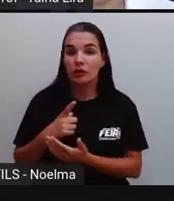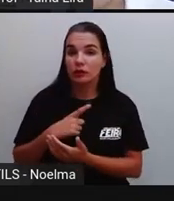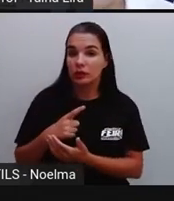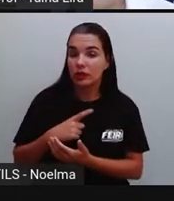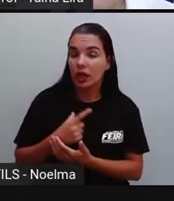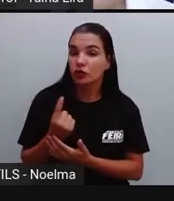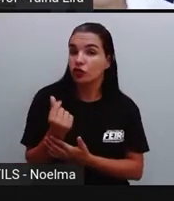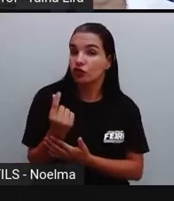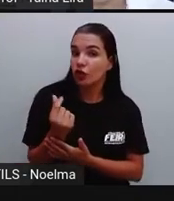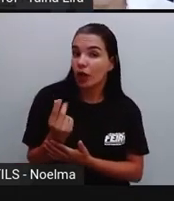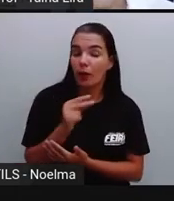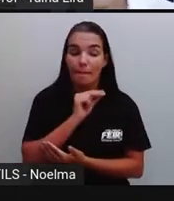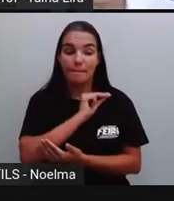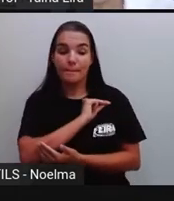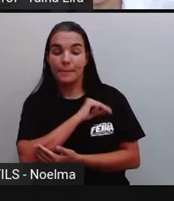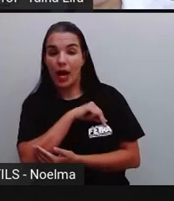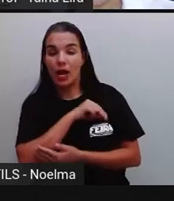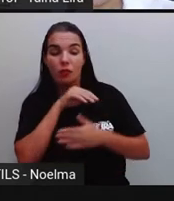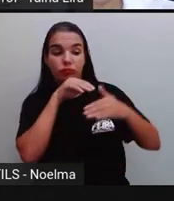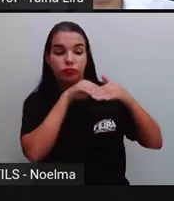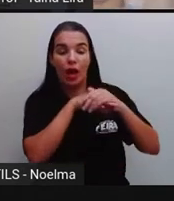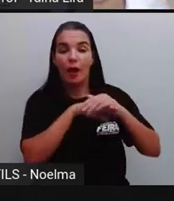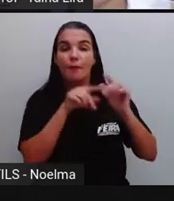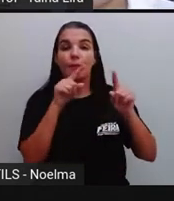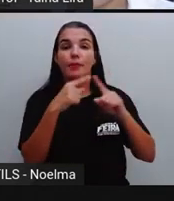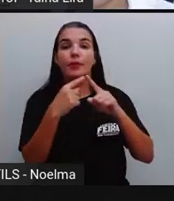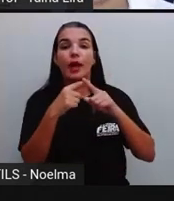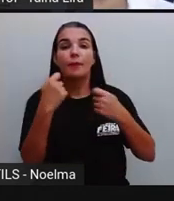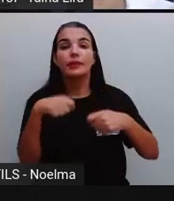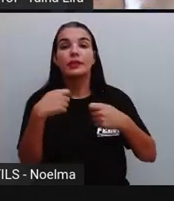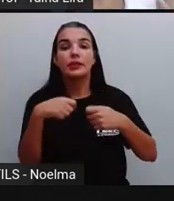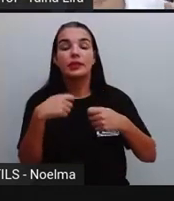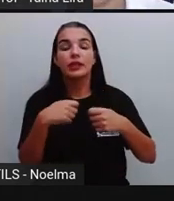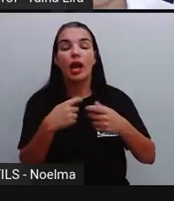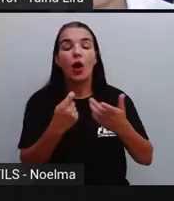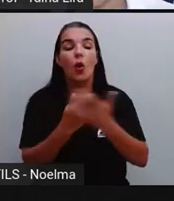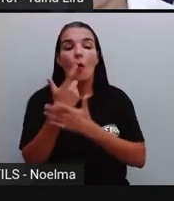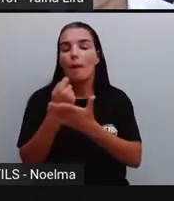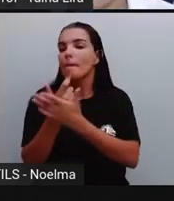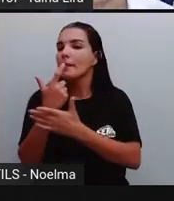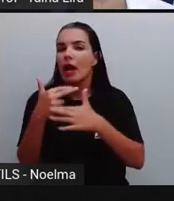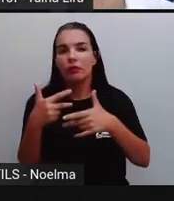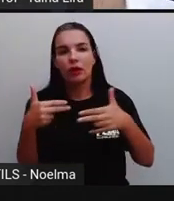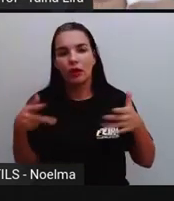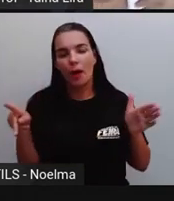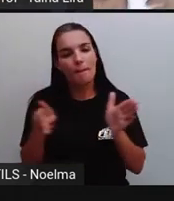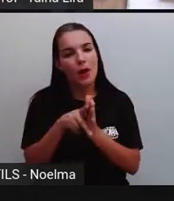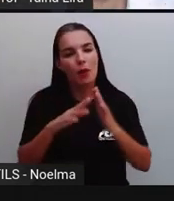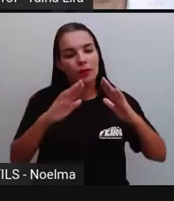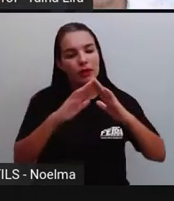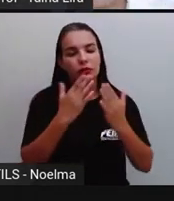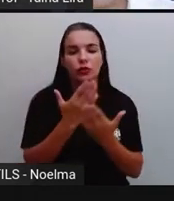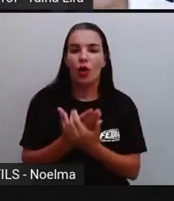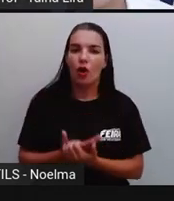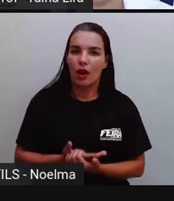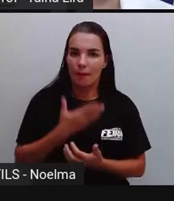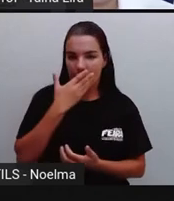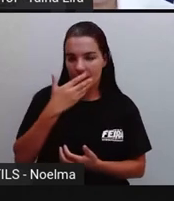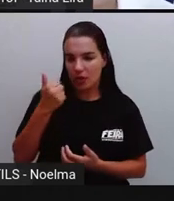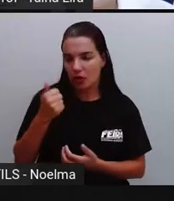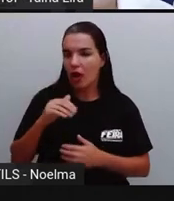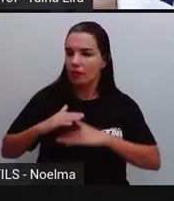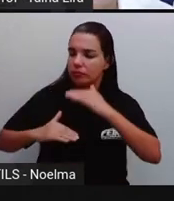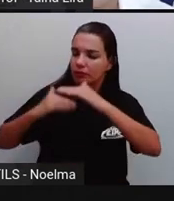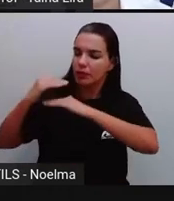verbas, né, Que são para adquirir recursos mesmo, para melhorar cada